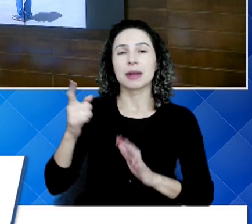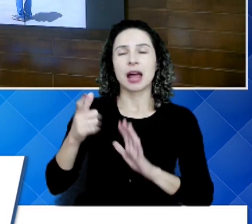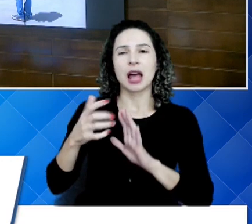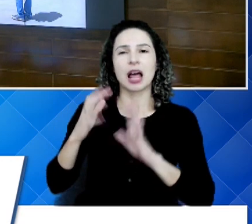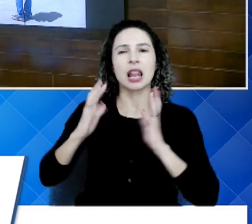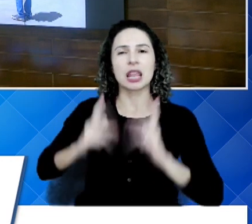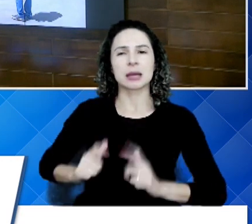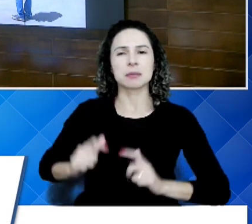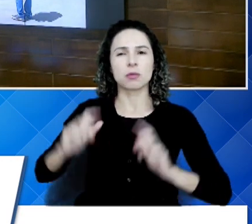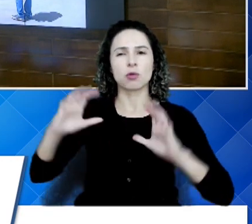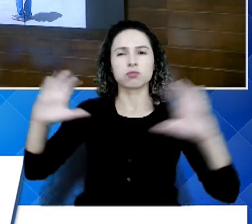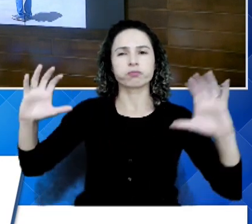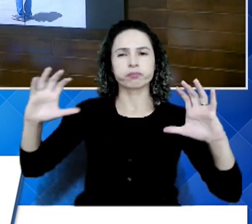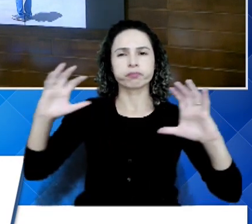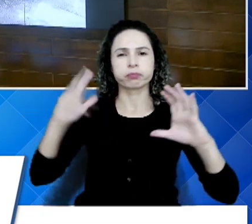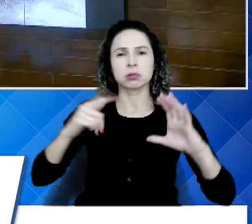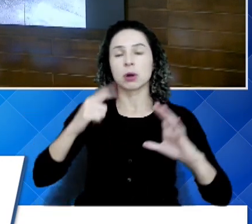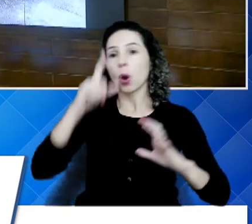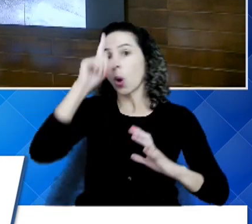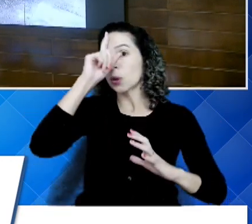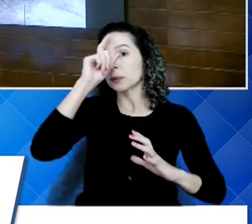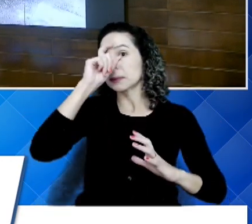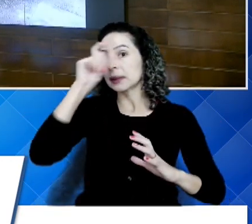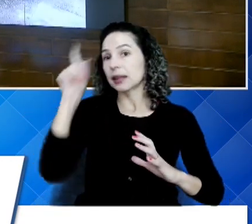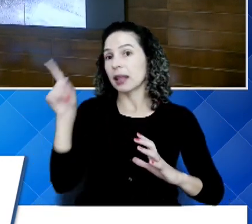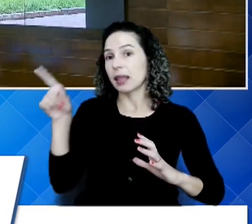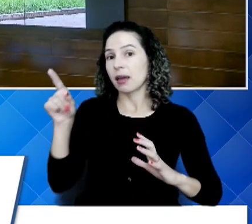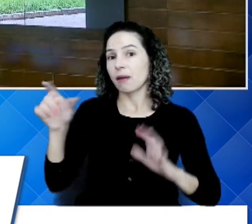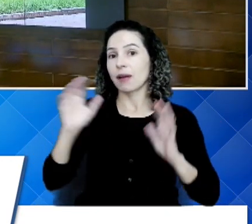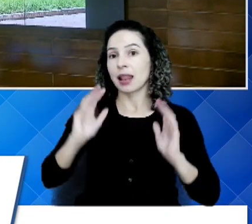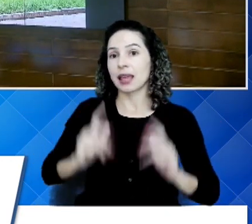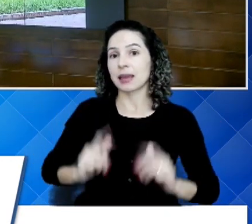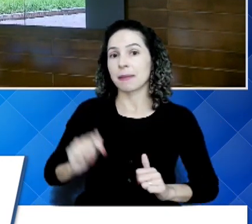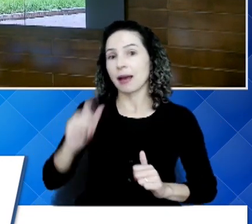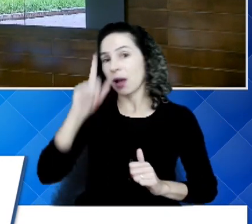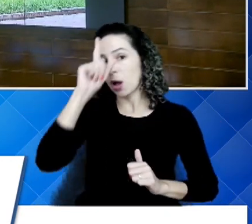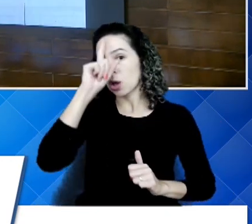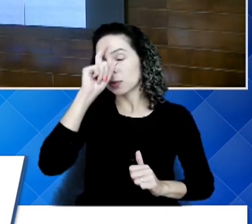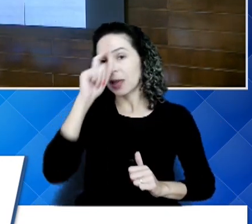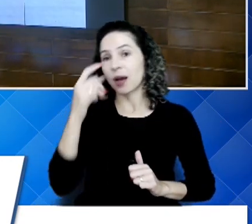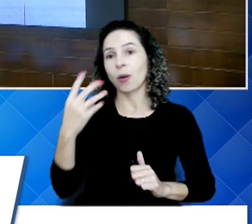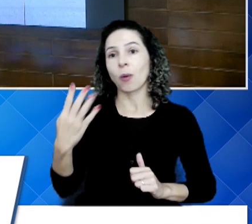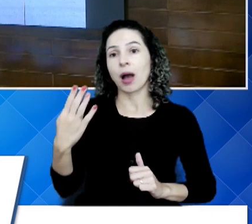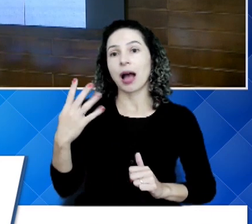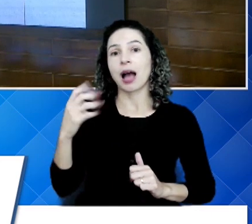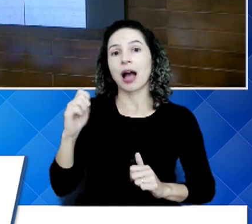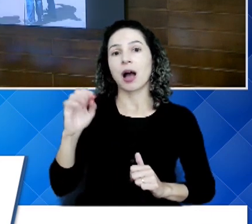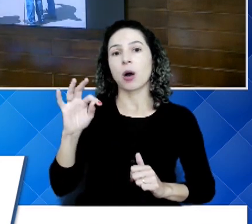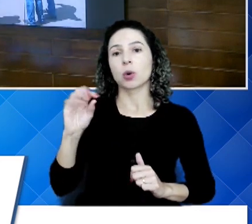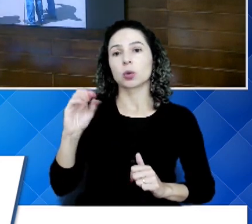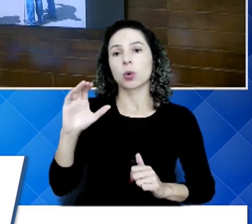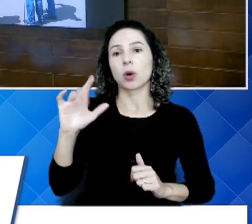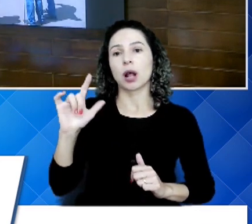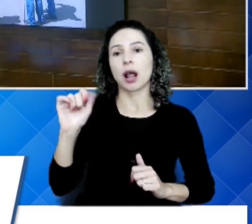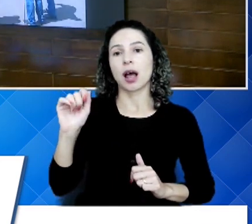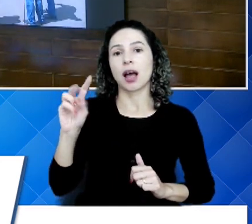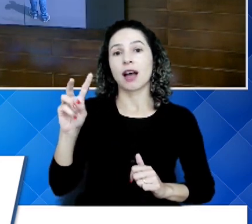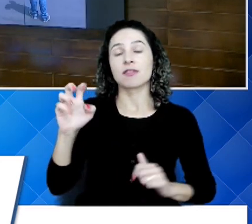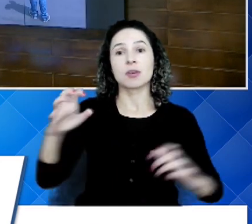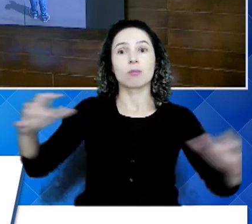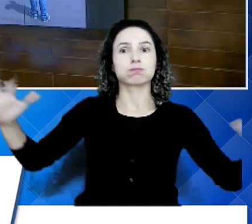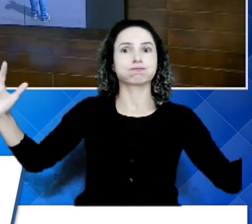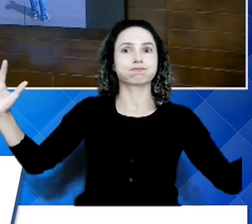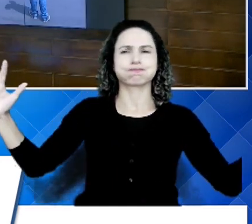do lixo hospitalar. Do lixo hospitalar. Quatro autoclaves gigantes.